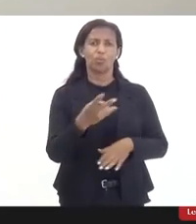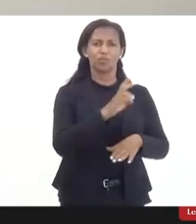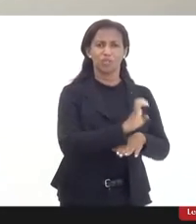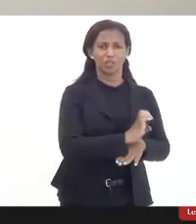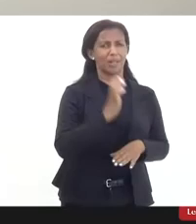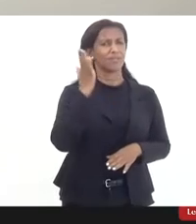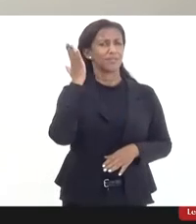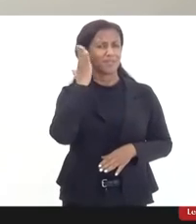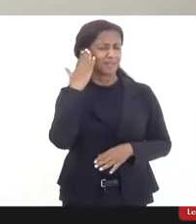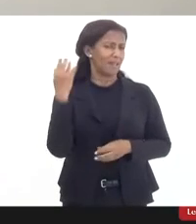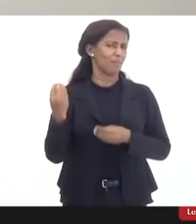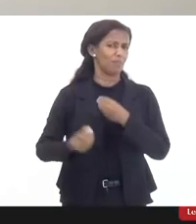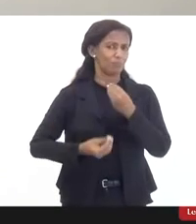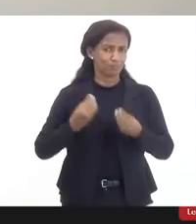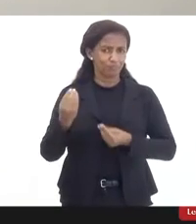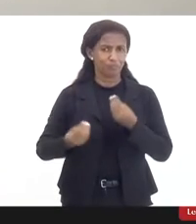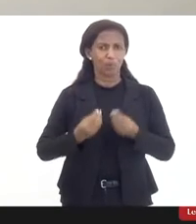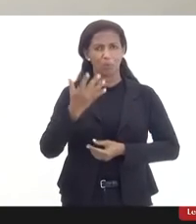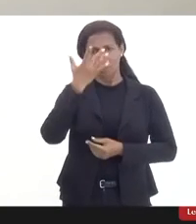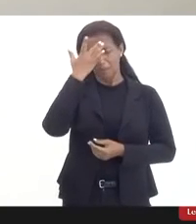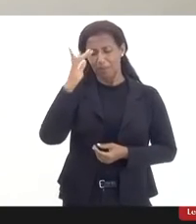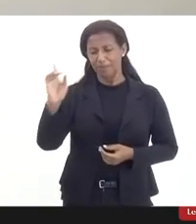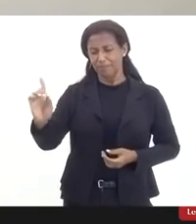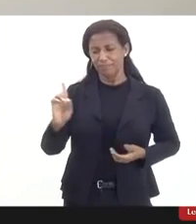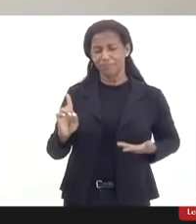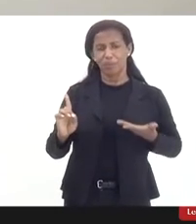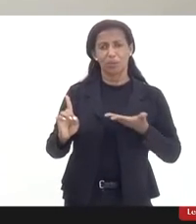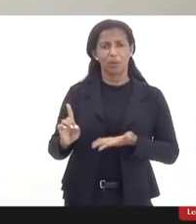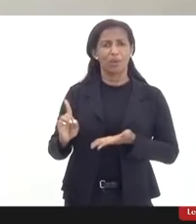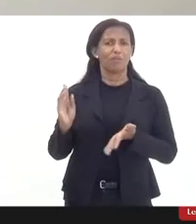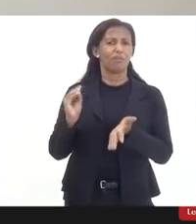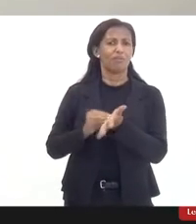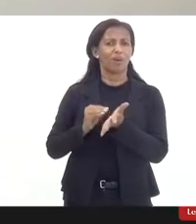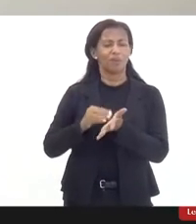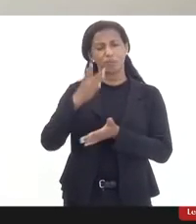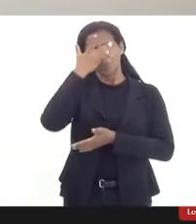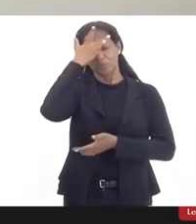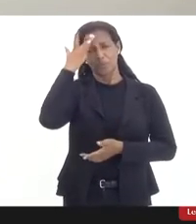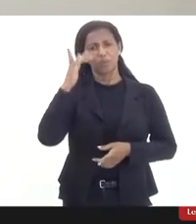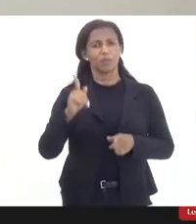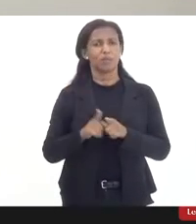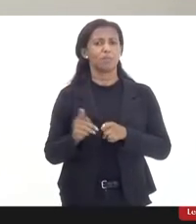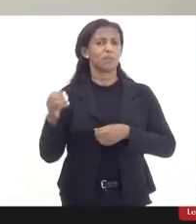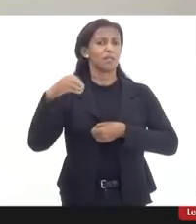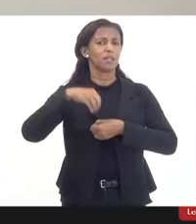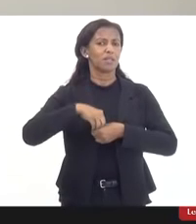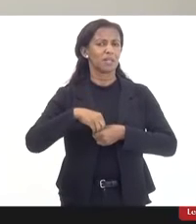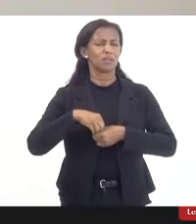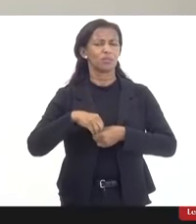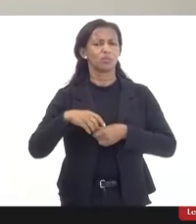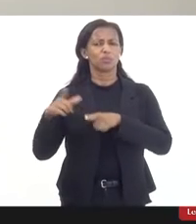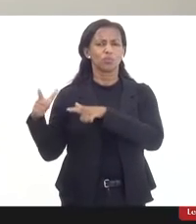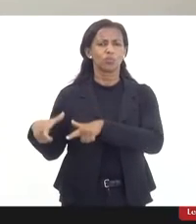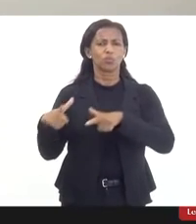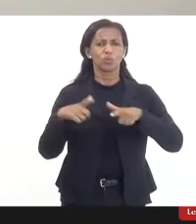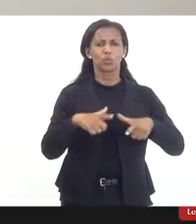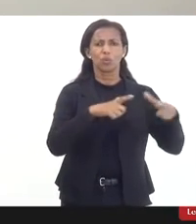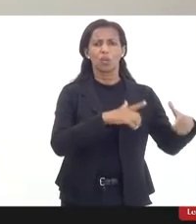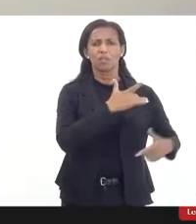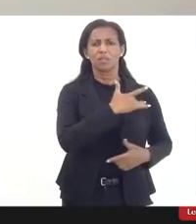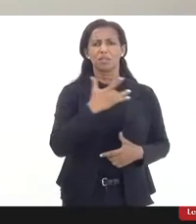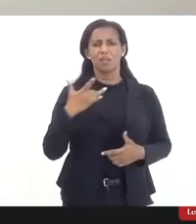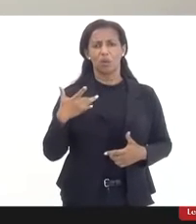como é o atendimento e como é a falta de pessoal hoje dentro dos instrumentos de